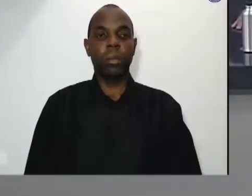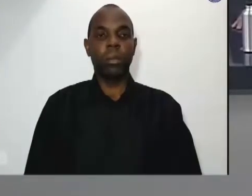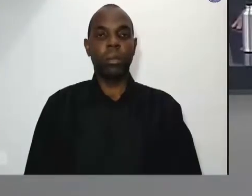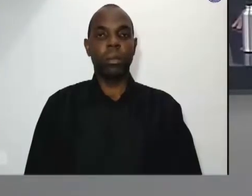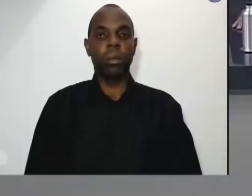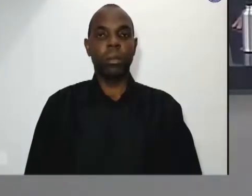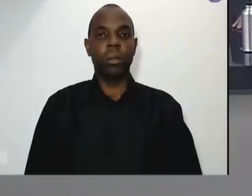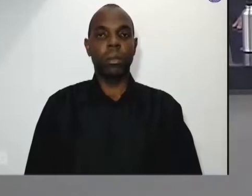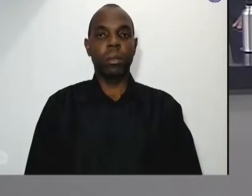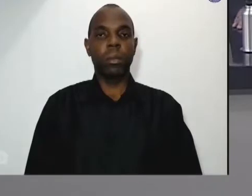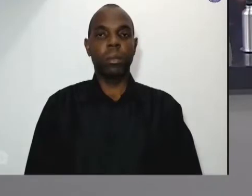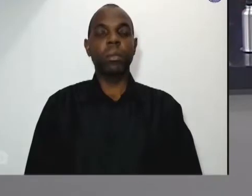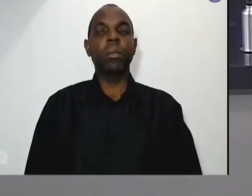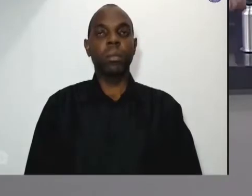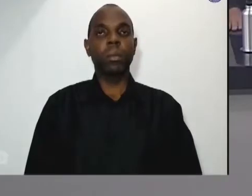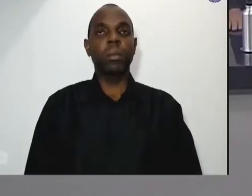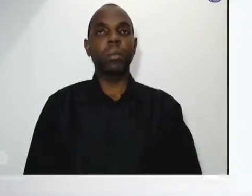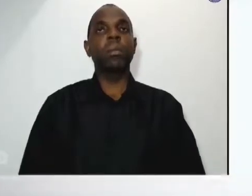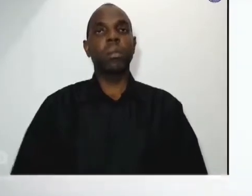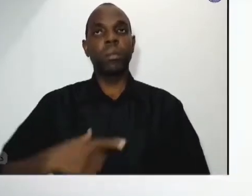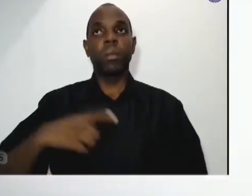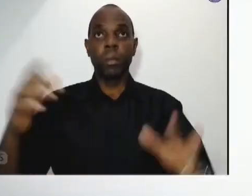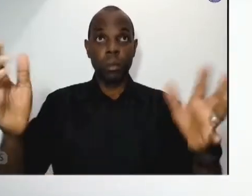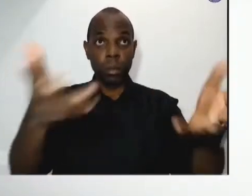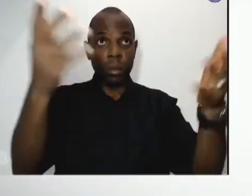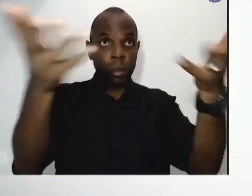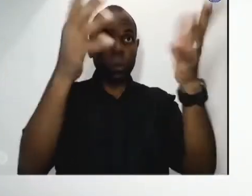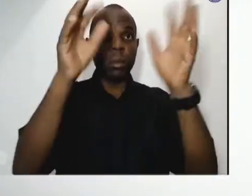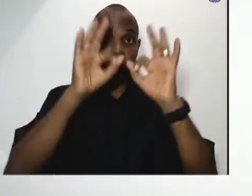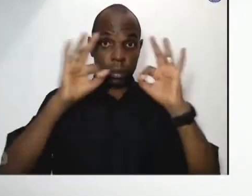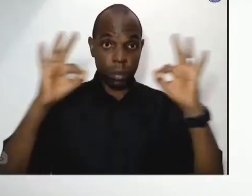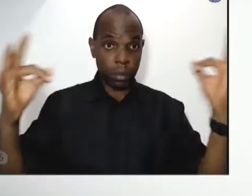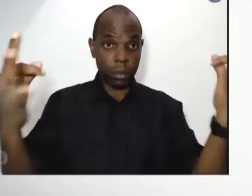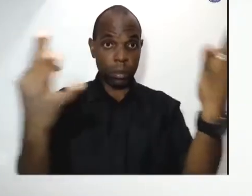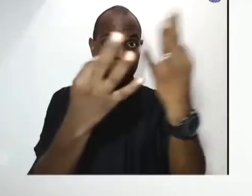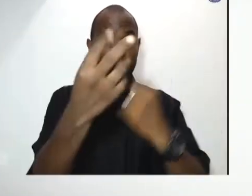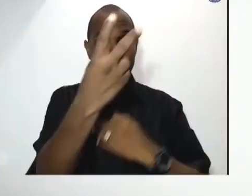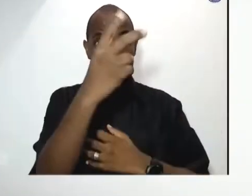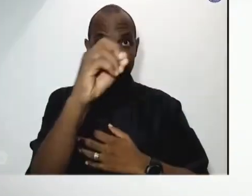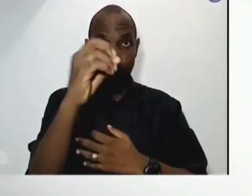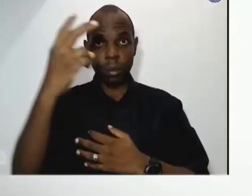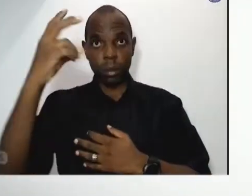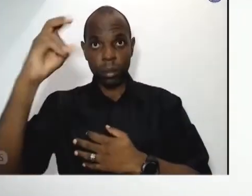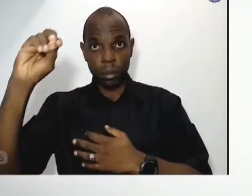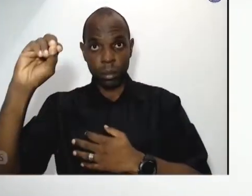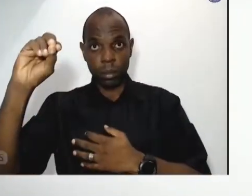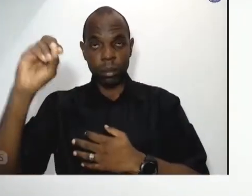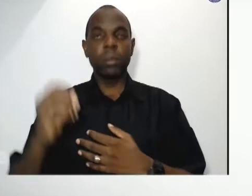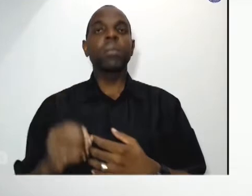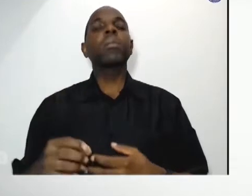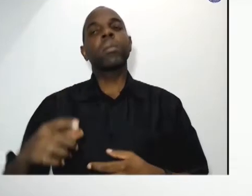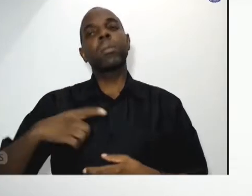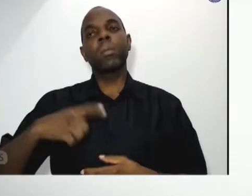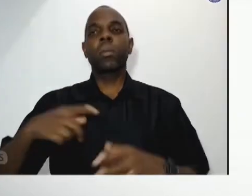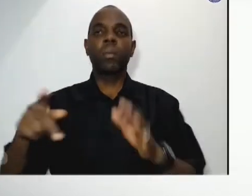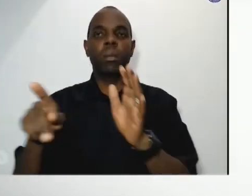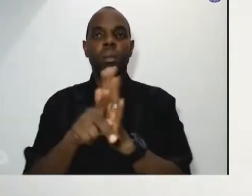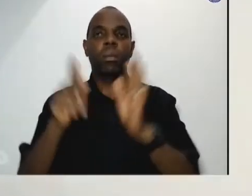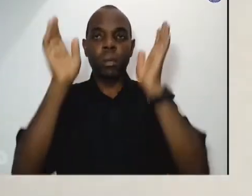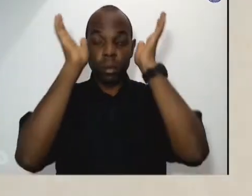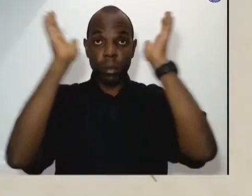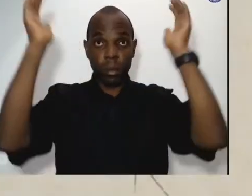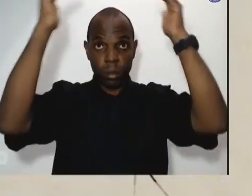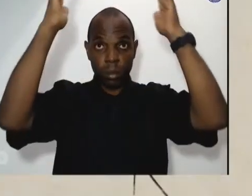Campanha da Fraternidade de 2020 Realização, Conferência Nacional dos Bispos do Brasil CNBB